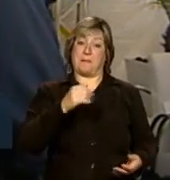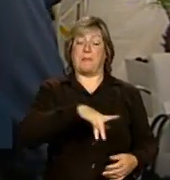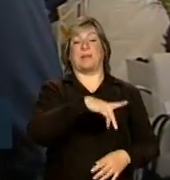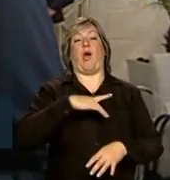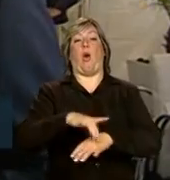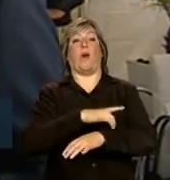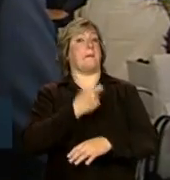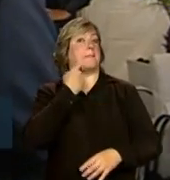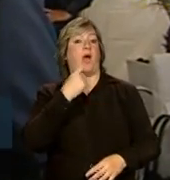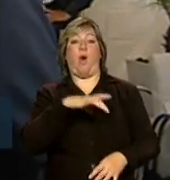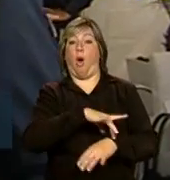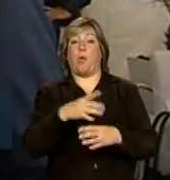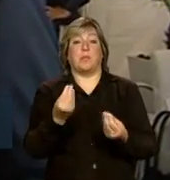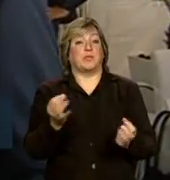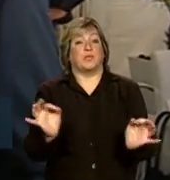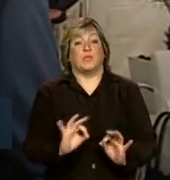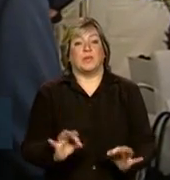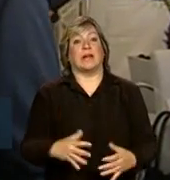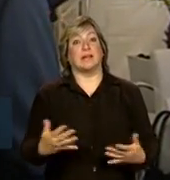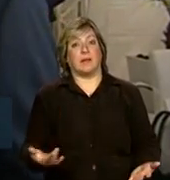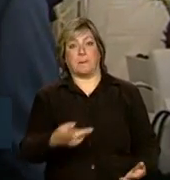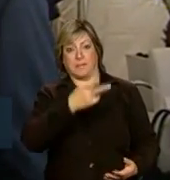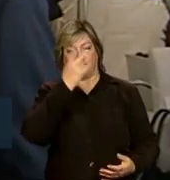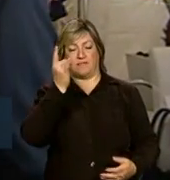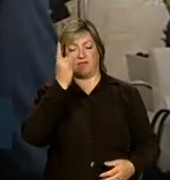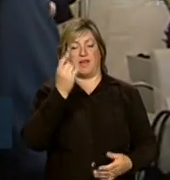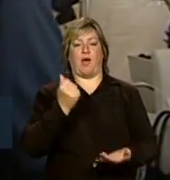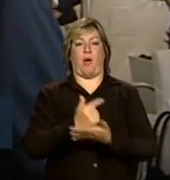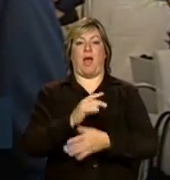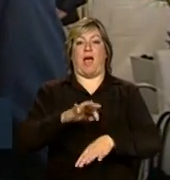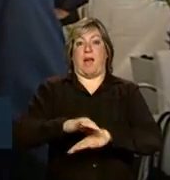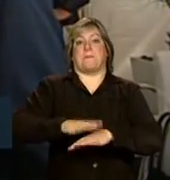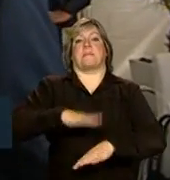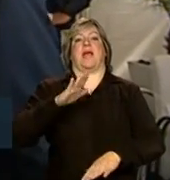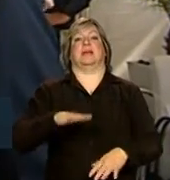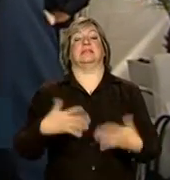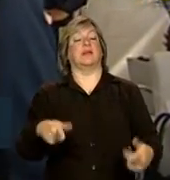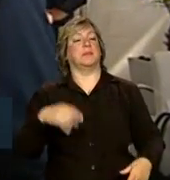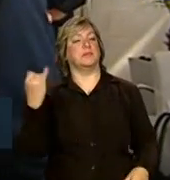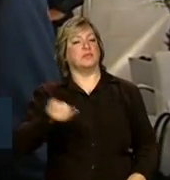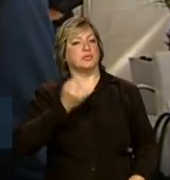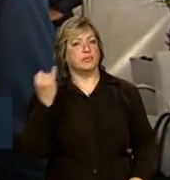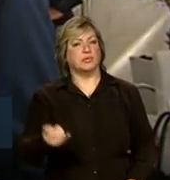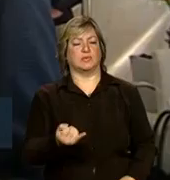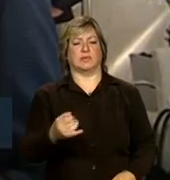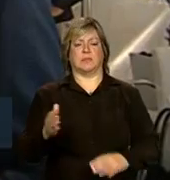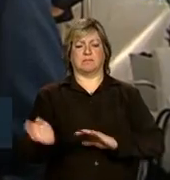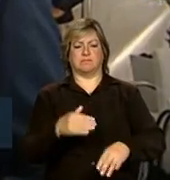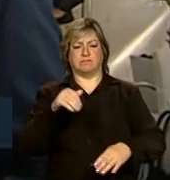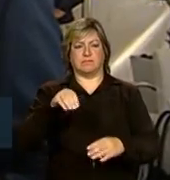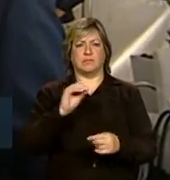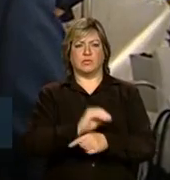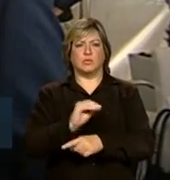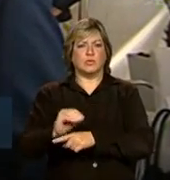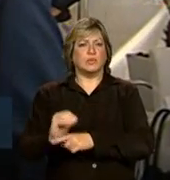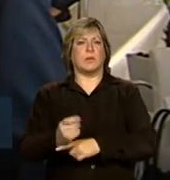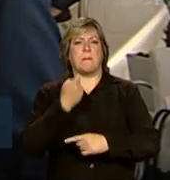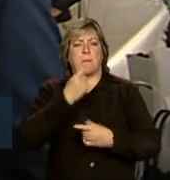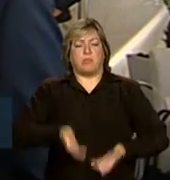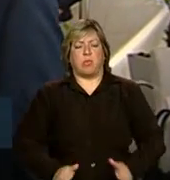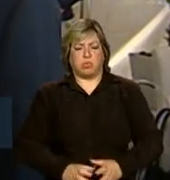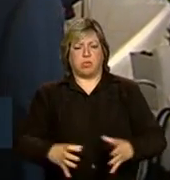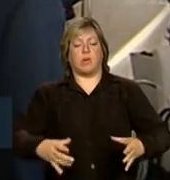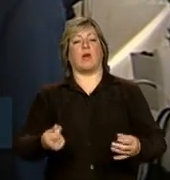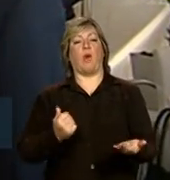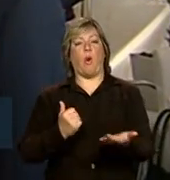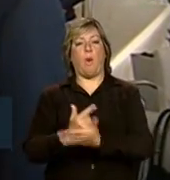muito osso. O peixe não tem tanto osso. Então, maneira que a pessoa compra mais carne. O importante é isso, produzir mais para a gente poder ter menor preço e